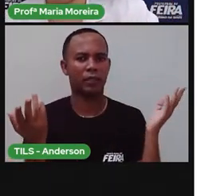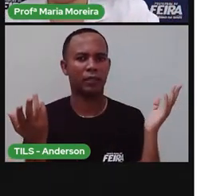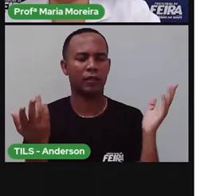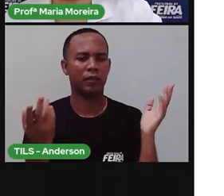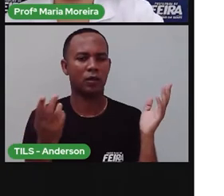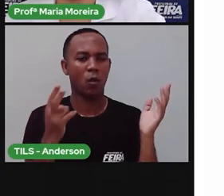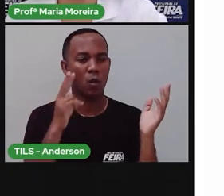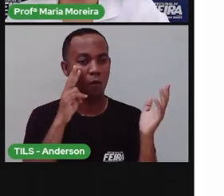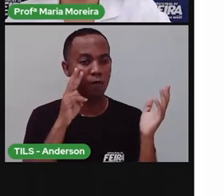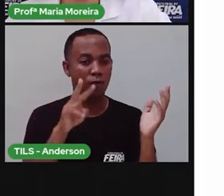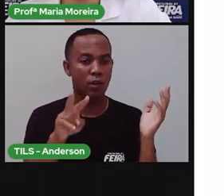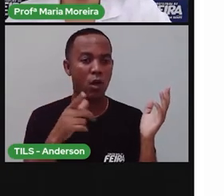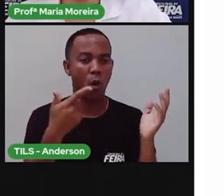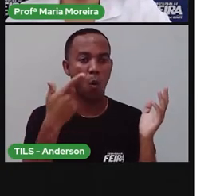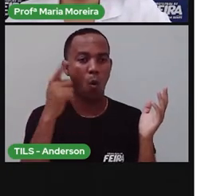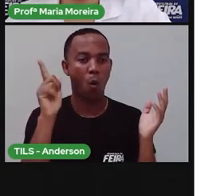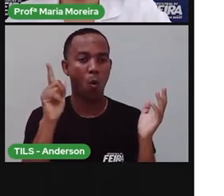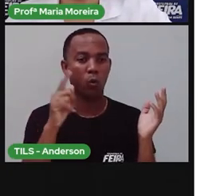A gente vai ver outro, né?